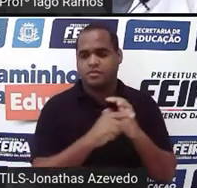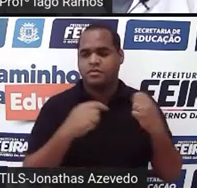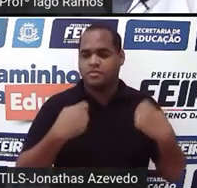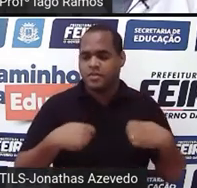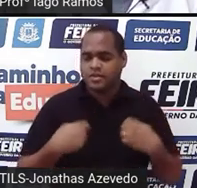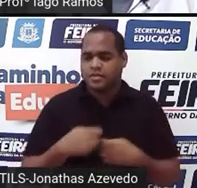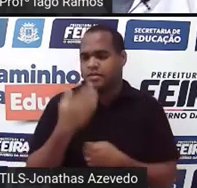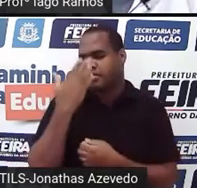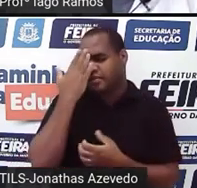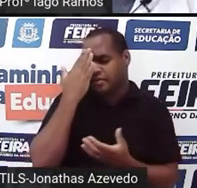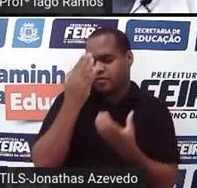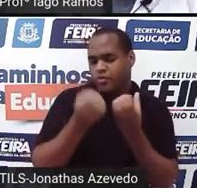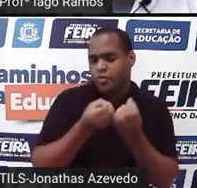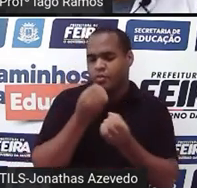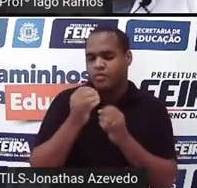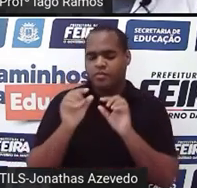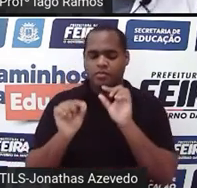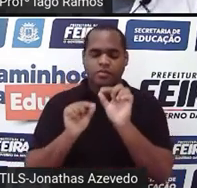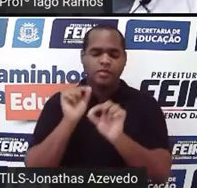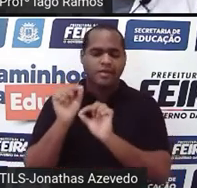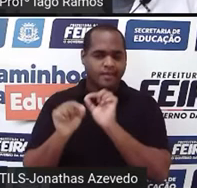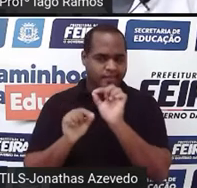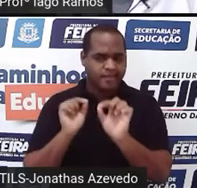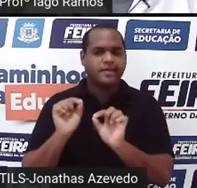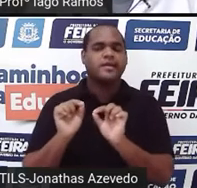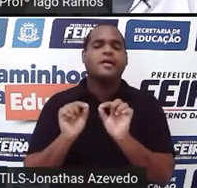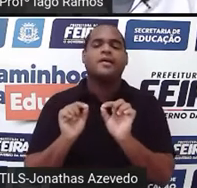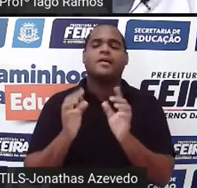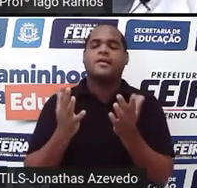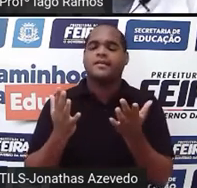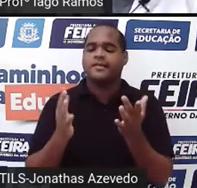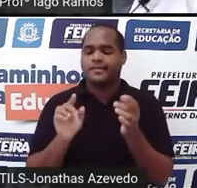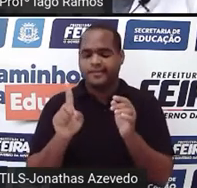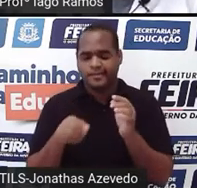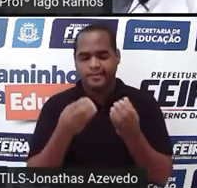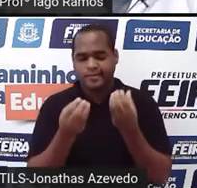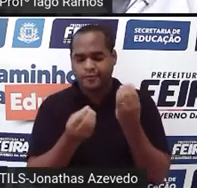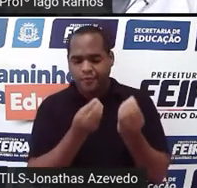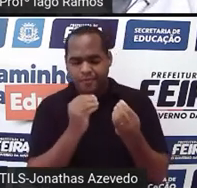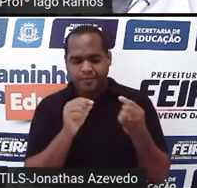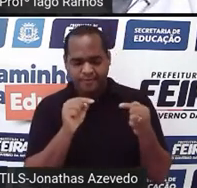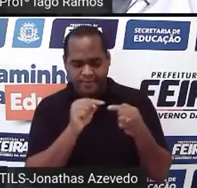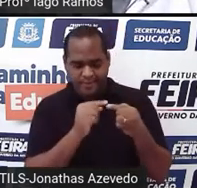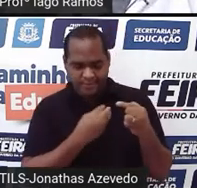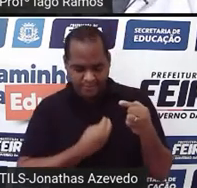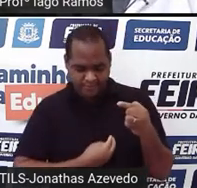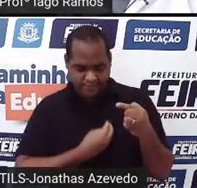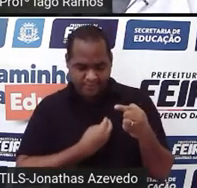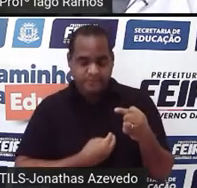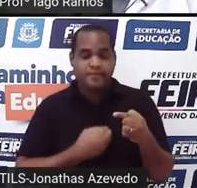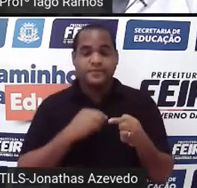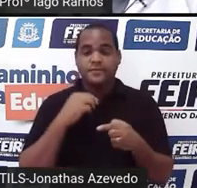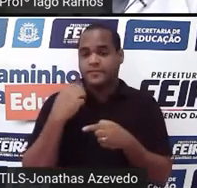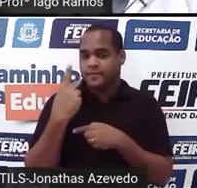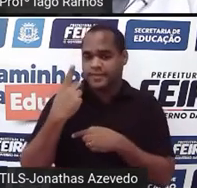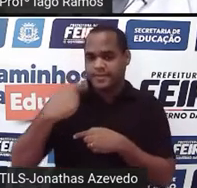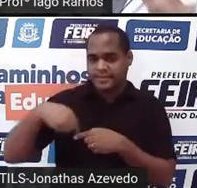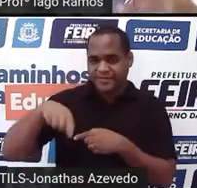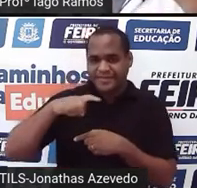saber o que é que elas são. Como elas funcionam. Para que a gente entenda